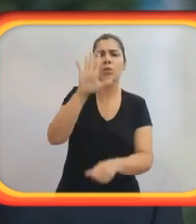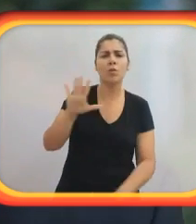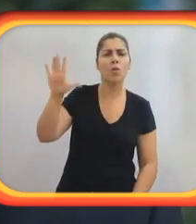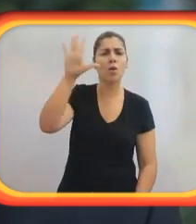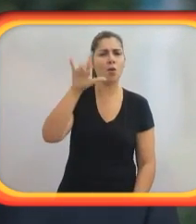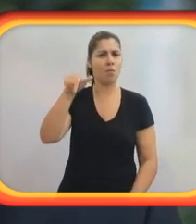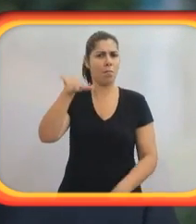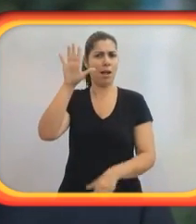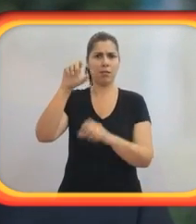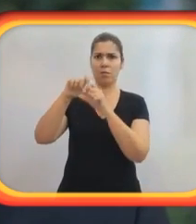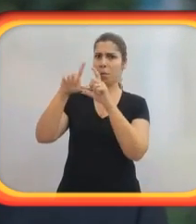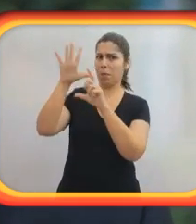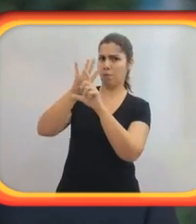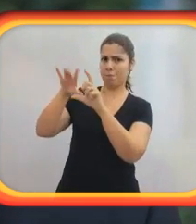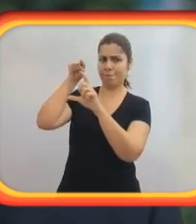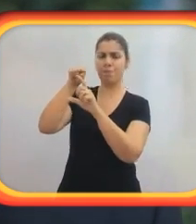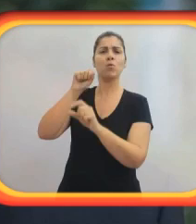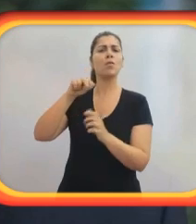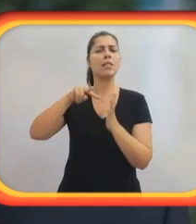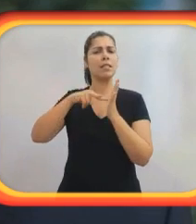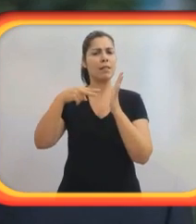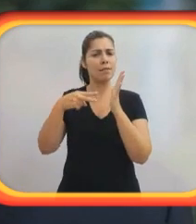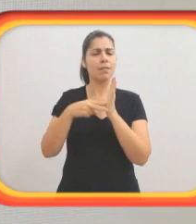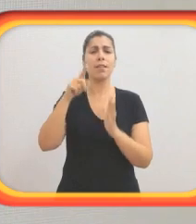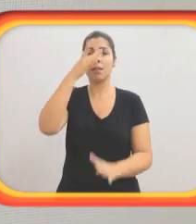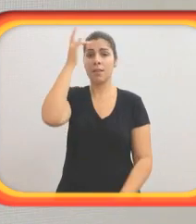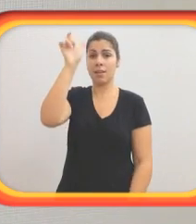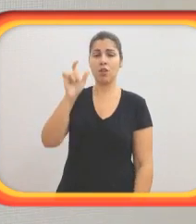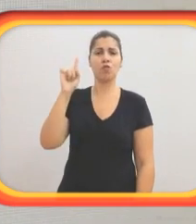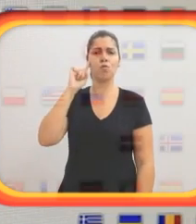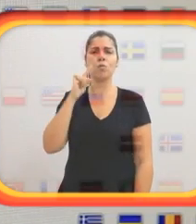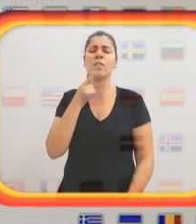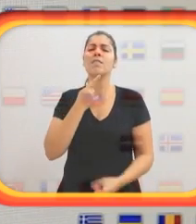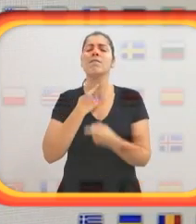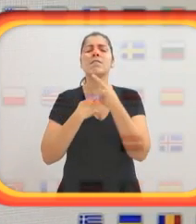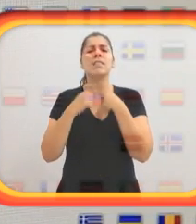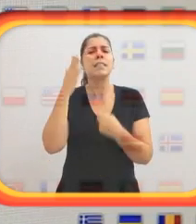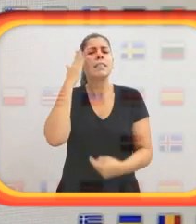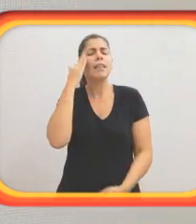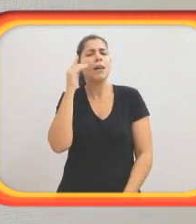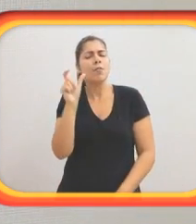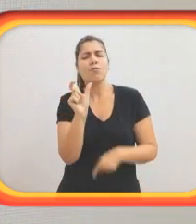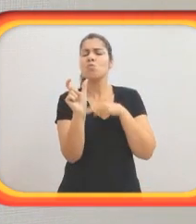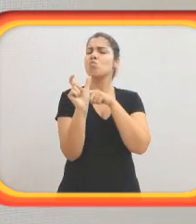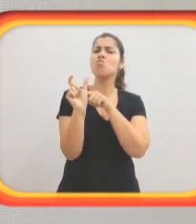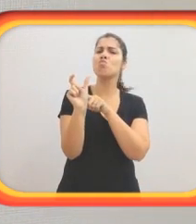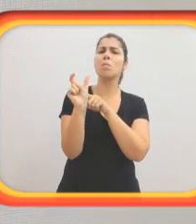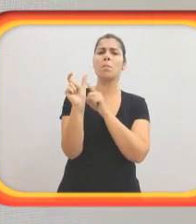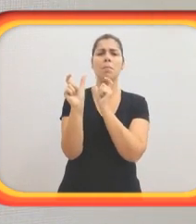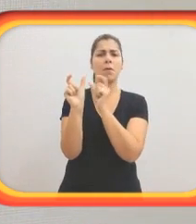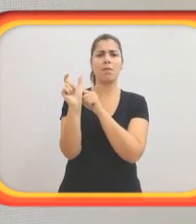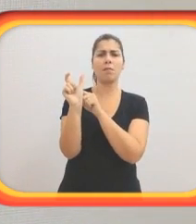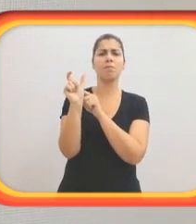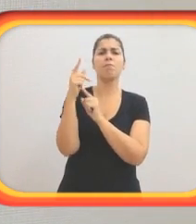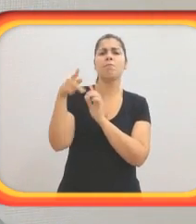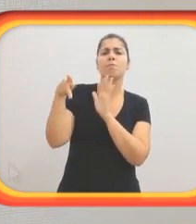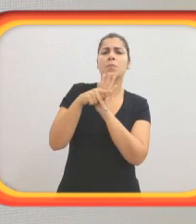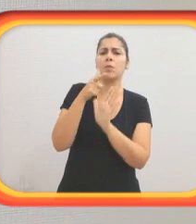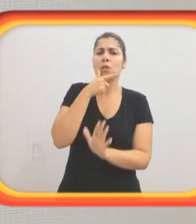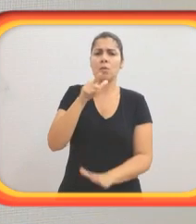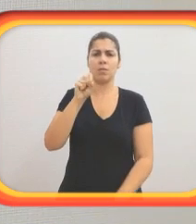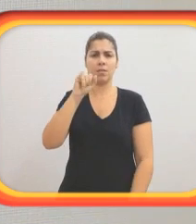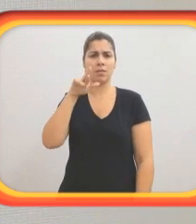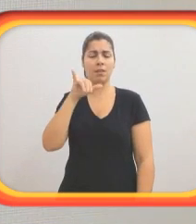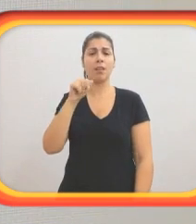mas também com um suporte maior da União Europeia. Isso significa que uma pessoa